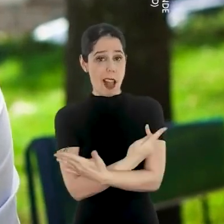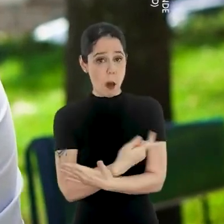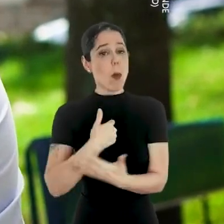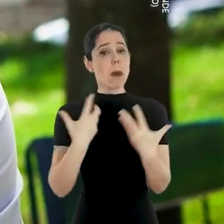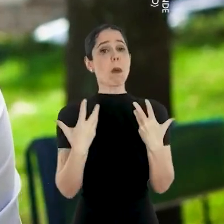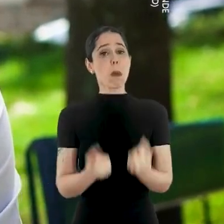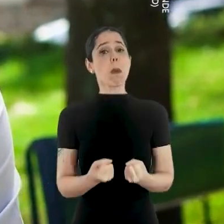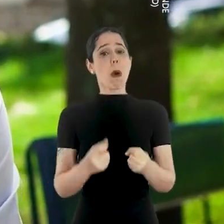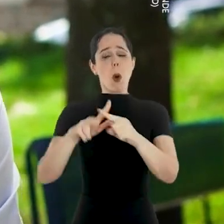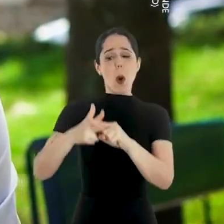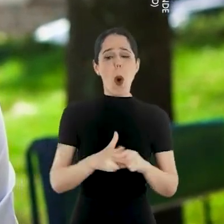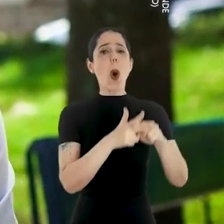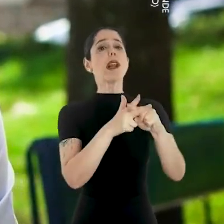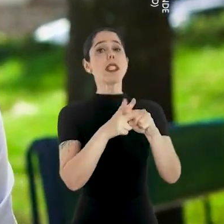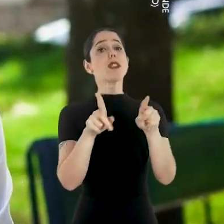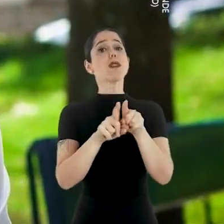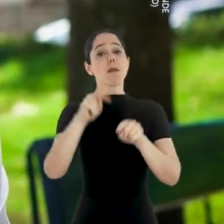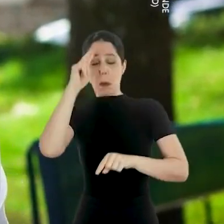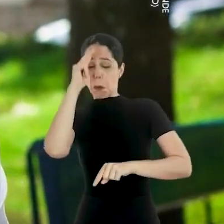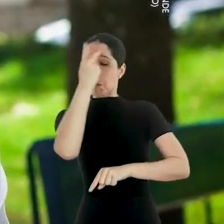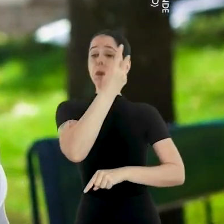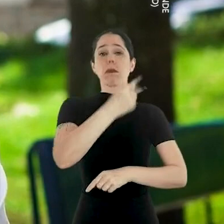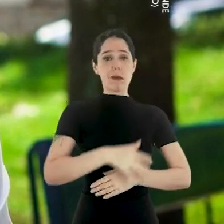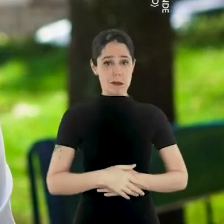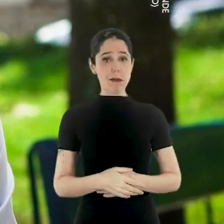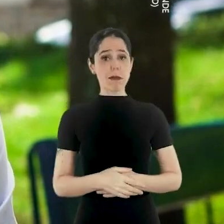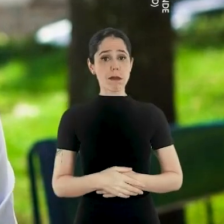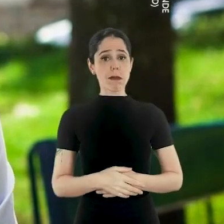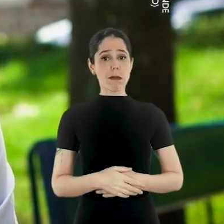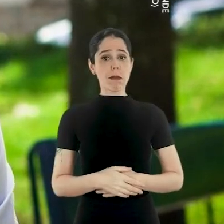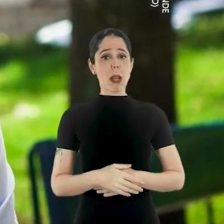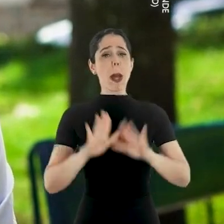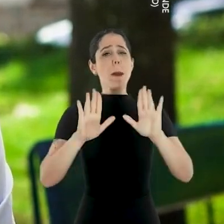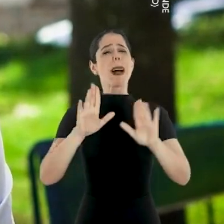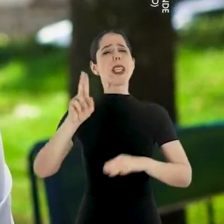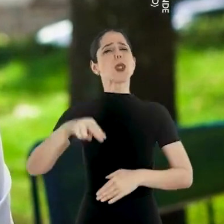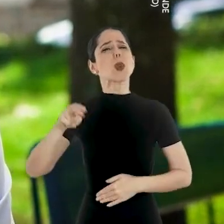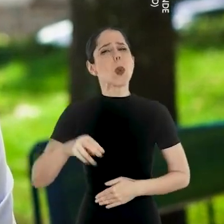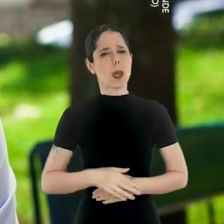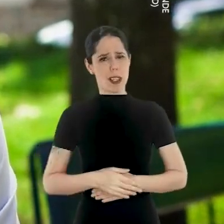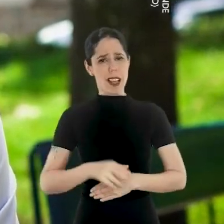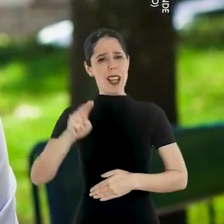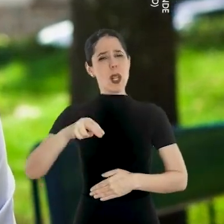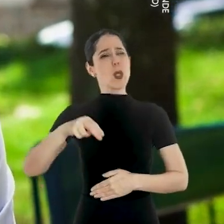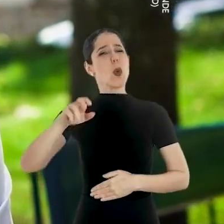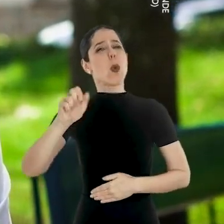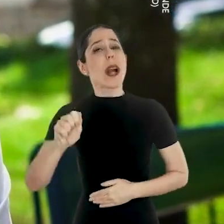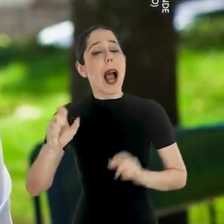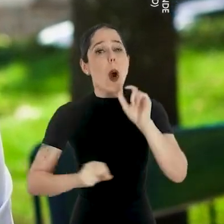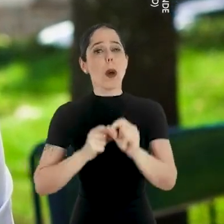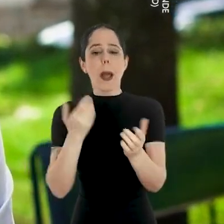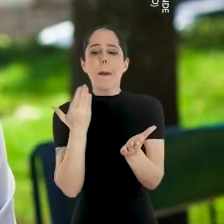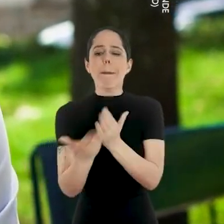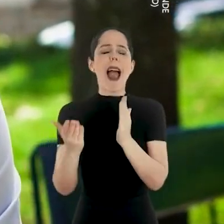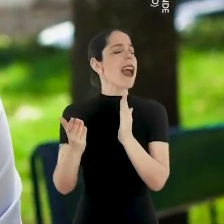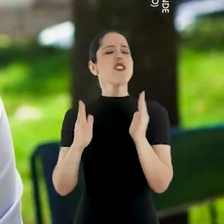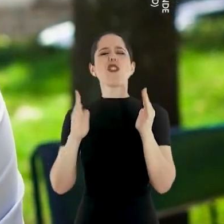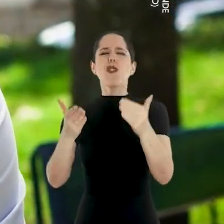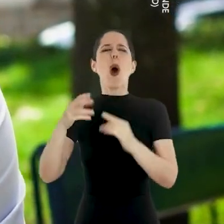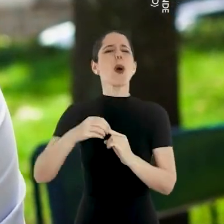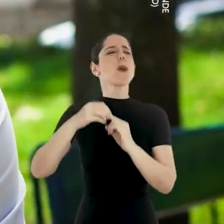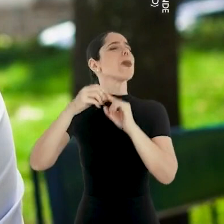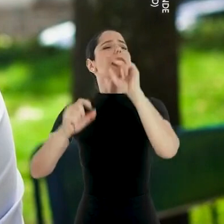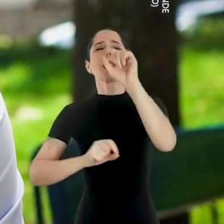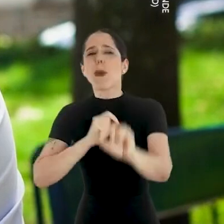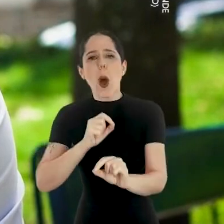admito, corrijo, mudo de ideia. Mas jamais, jamais nos afastamos da